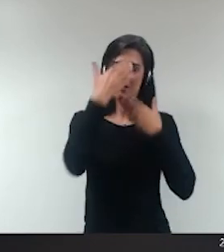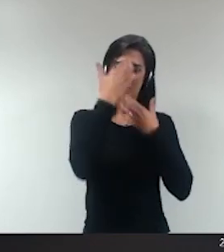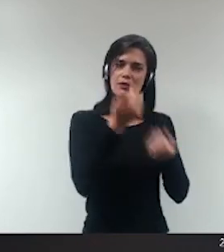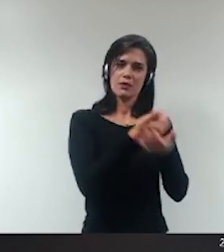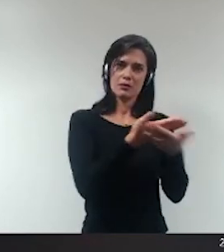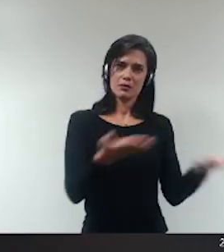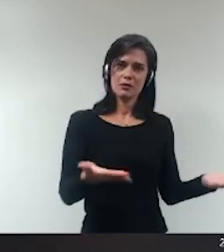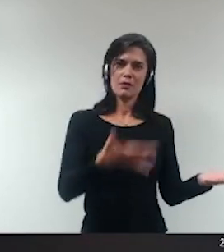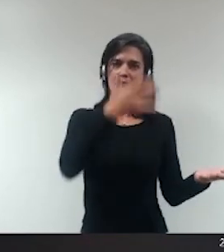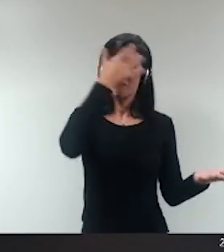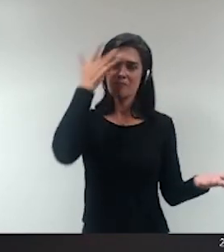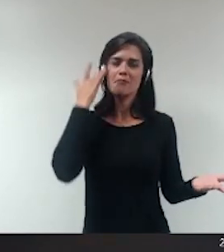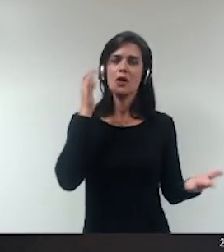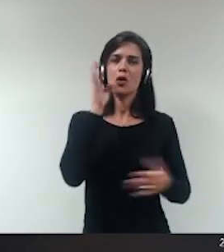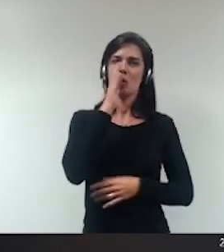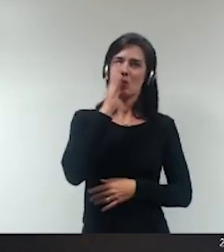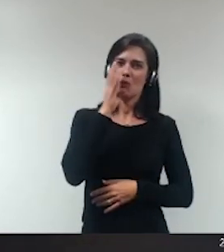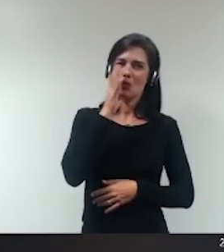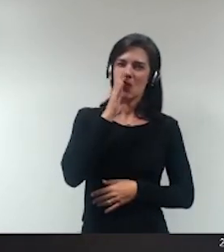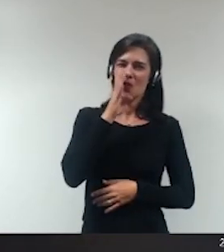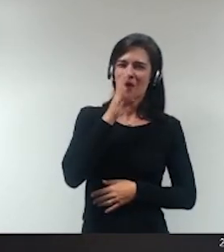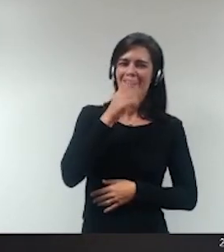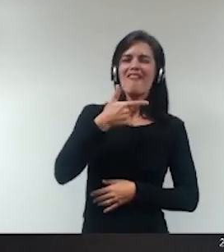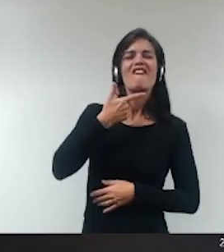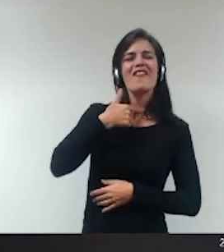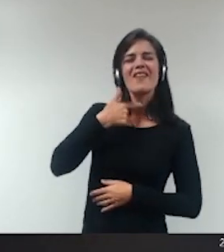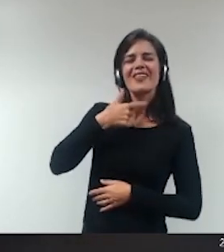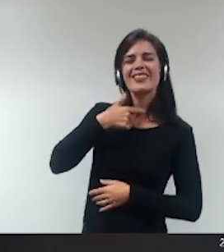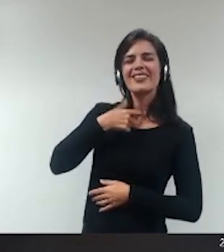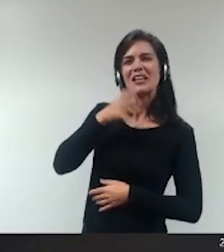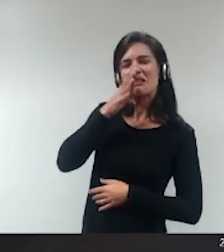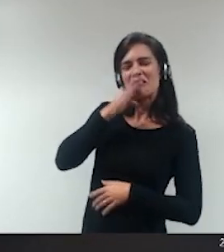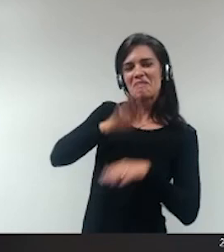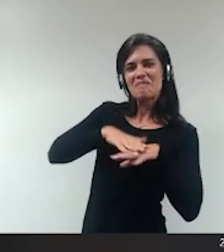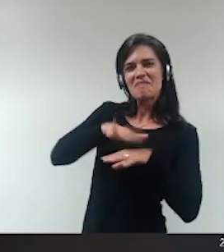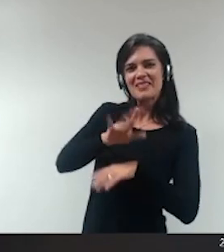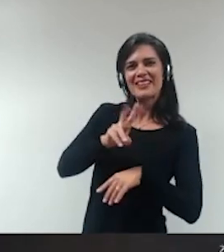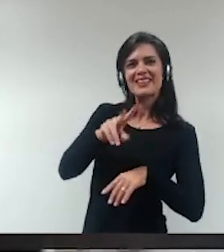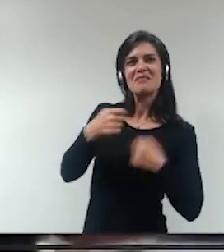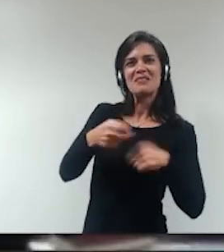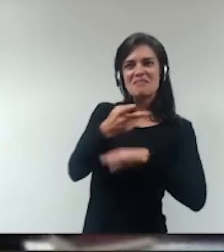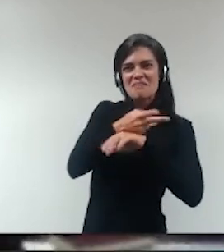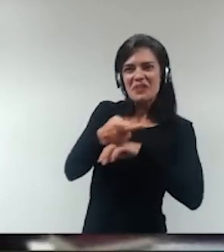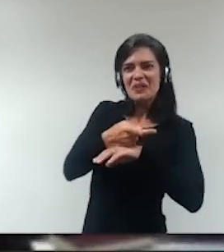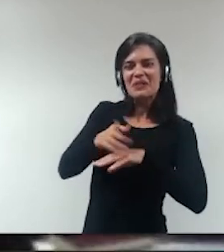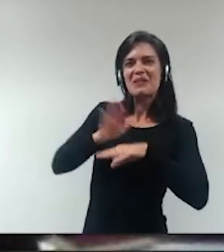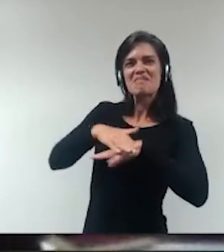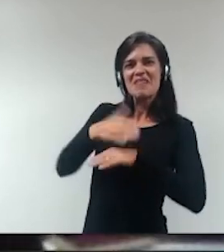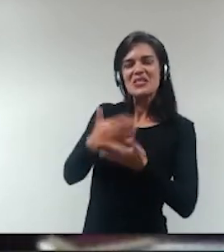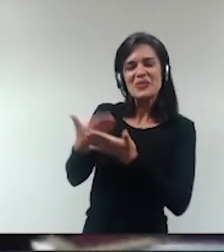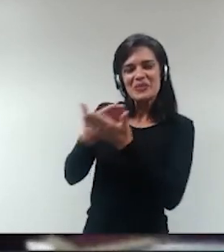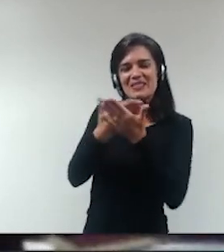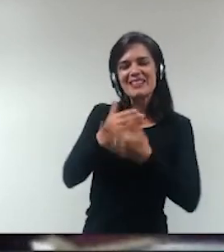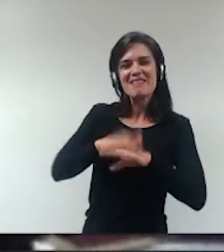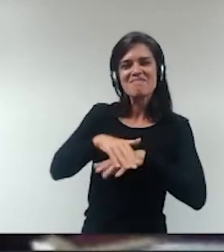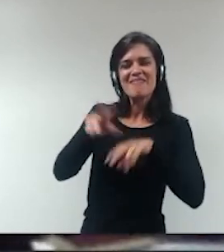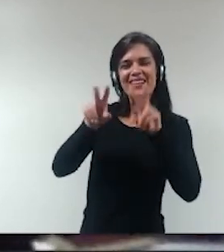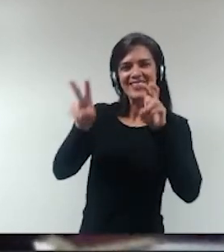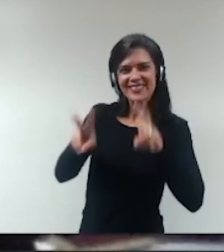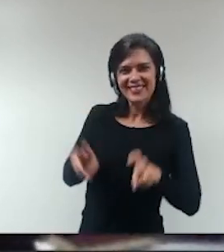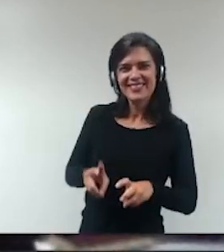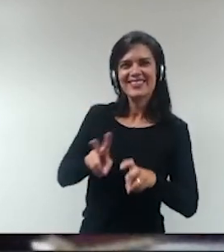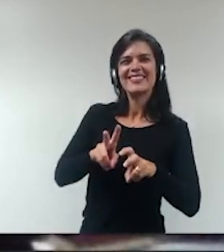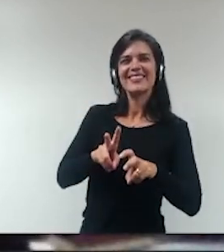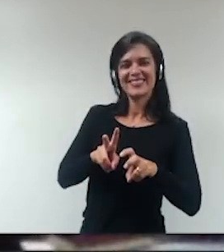certeza que quem está nos assistindo ficou com gostinho de quero mais então vai procurar mais sobre o tema vai estudar mais sobre o tema e vai